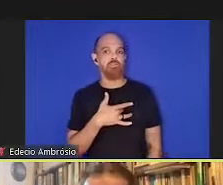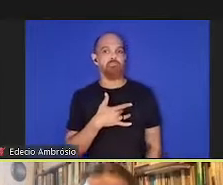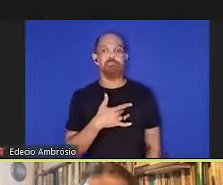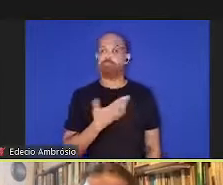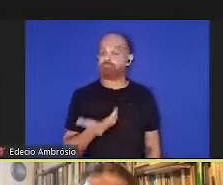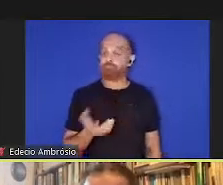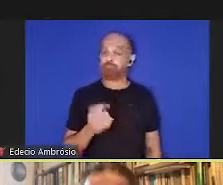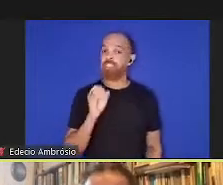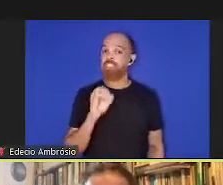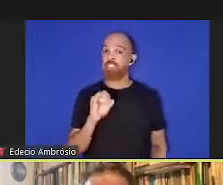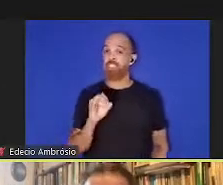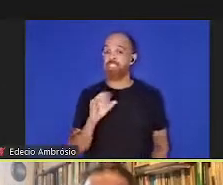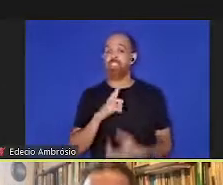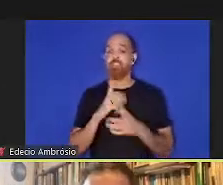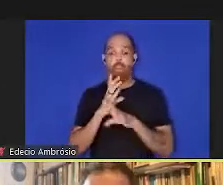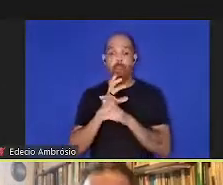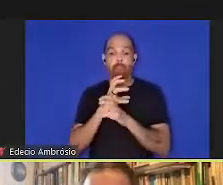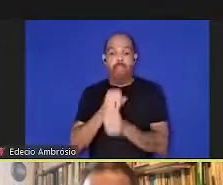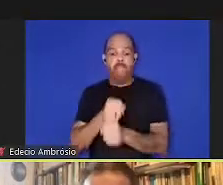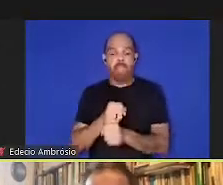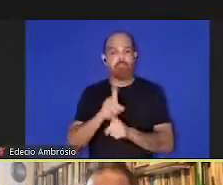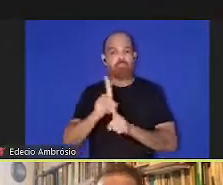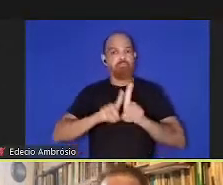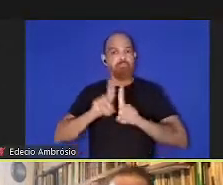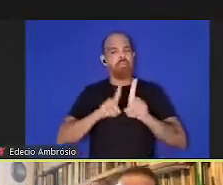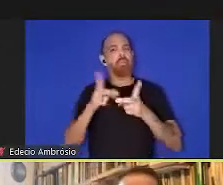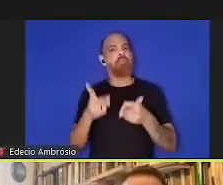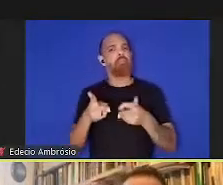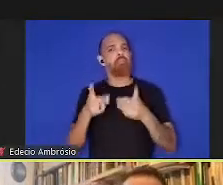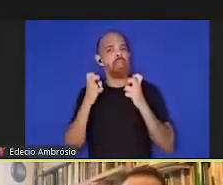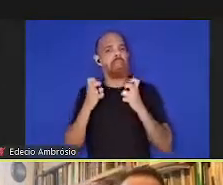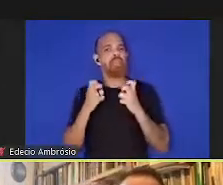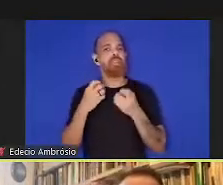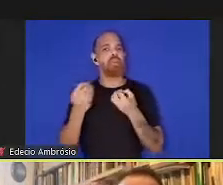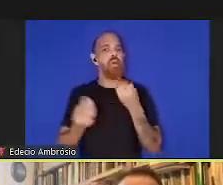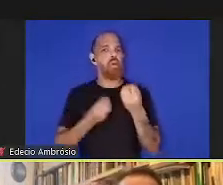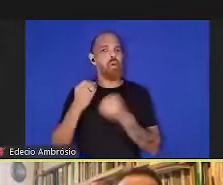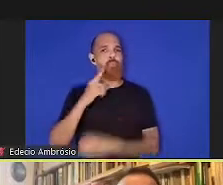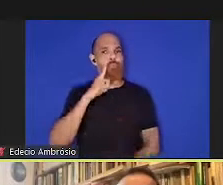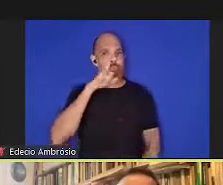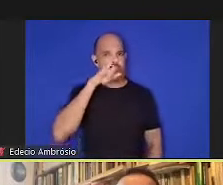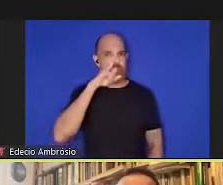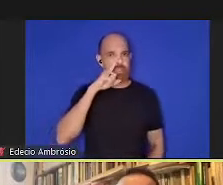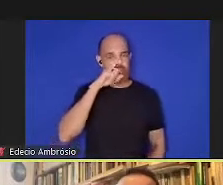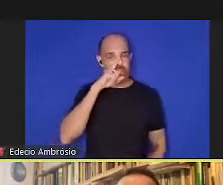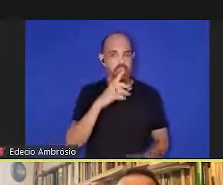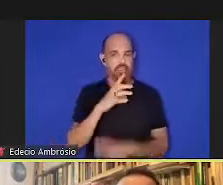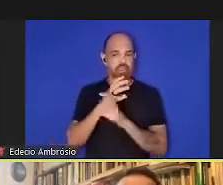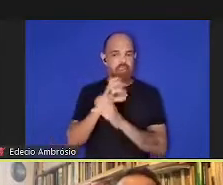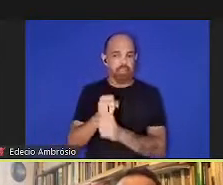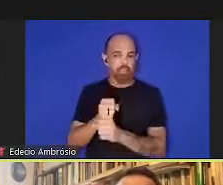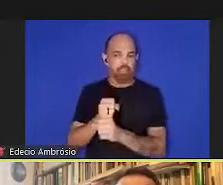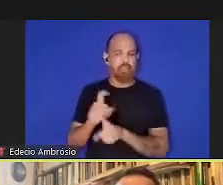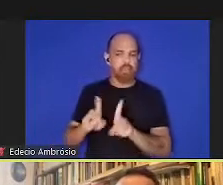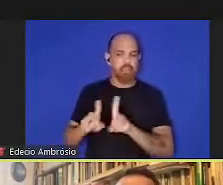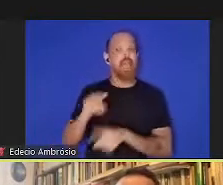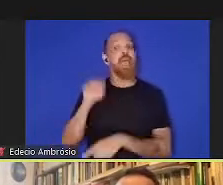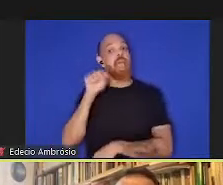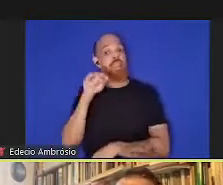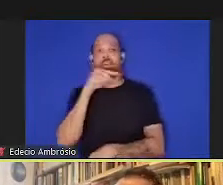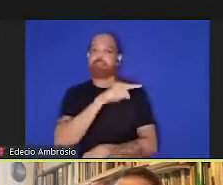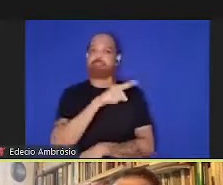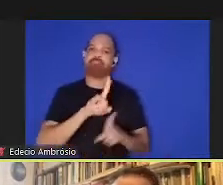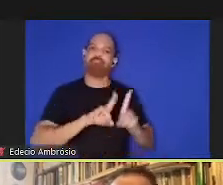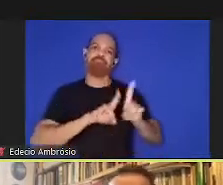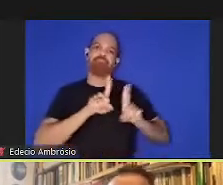uma métrica que te faz perceber o quão perigosas as métricas podem ser, é essa métrica aqui.